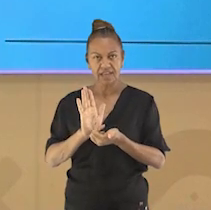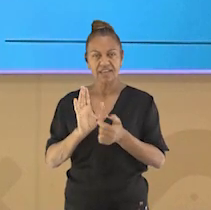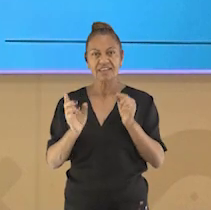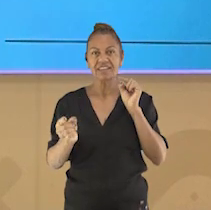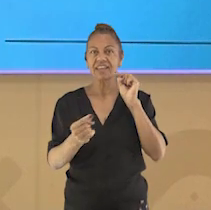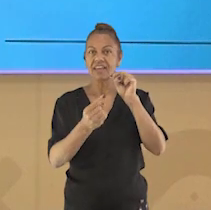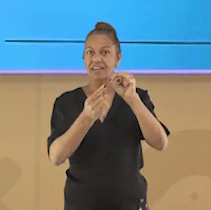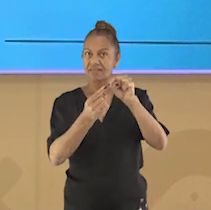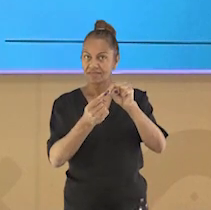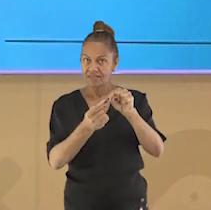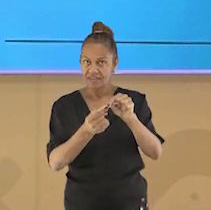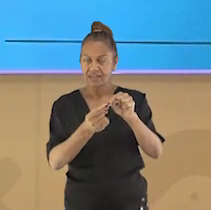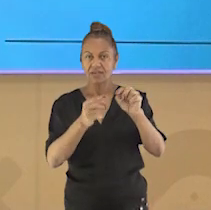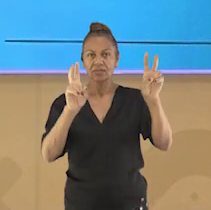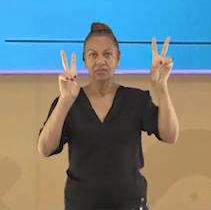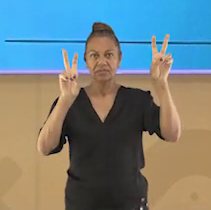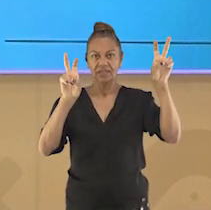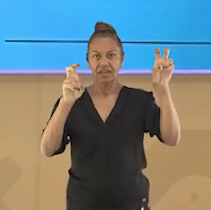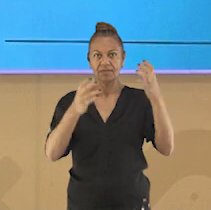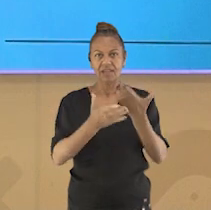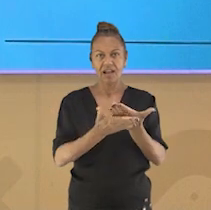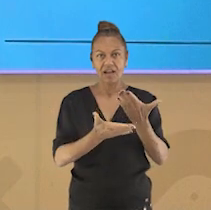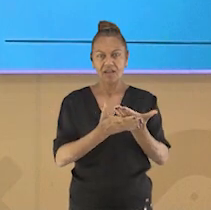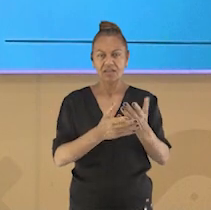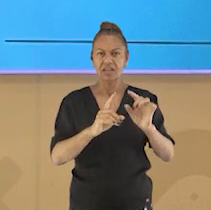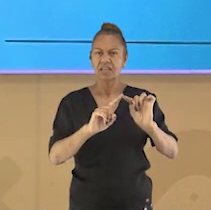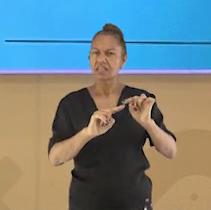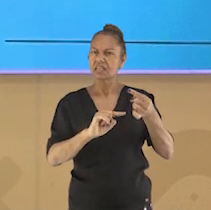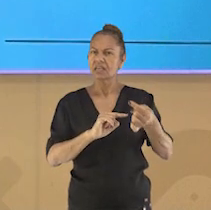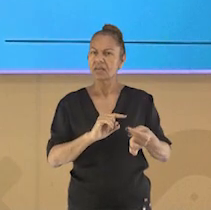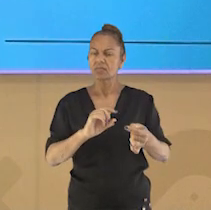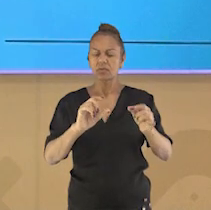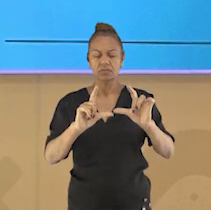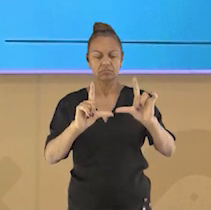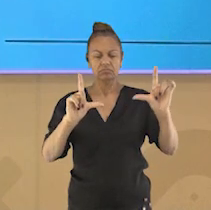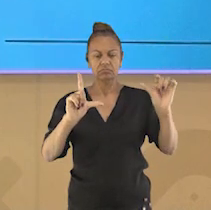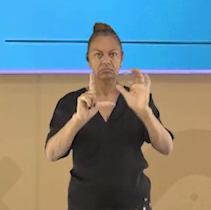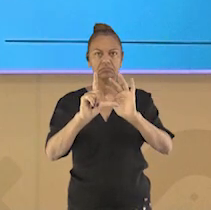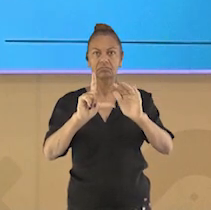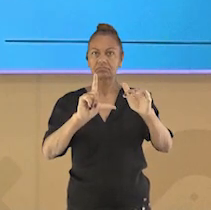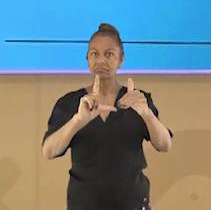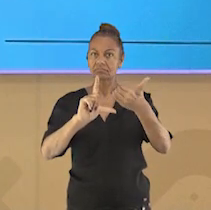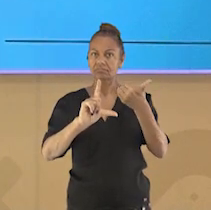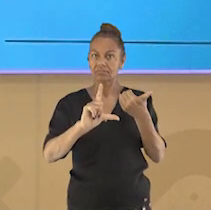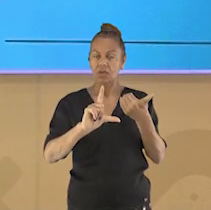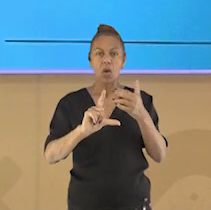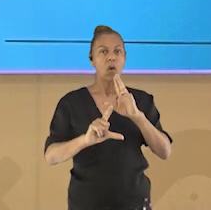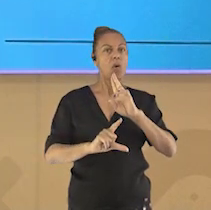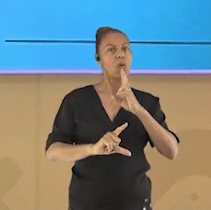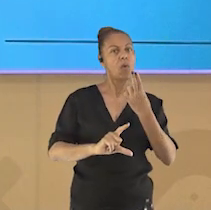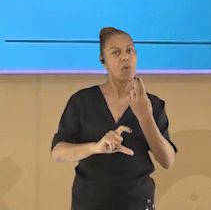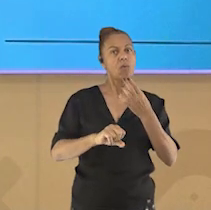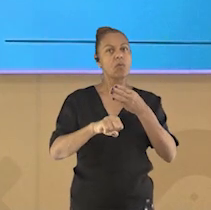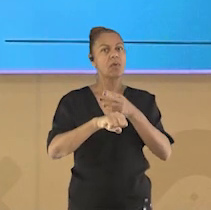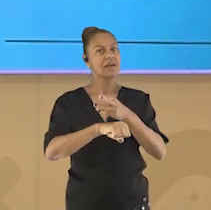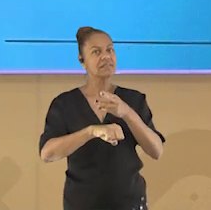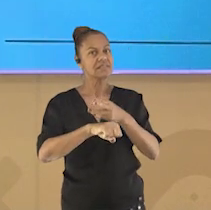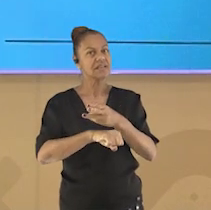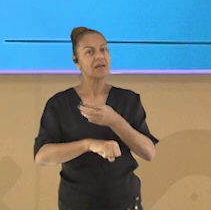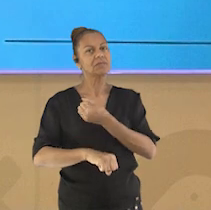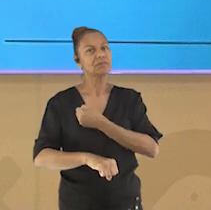E mande para nós através do QR Code ou através do número do nosso WhatsApp